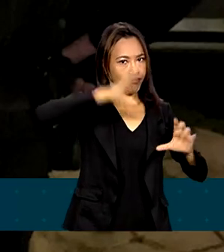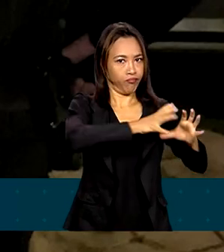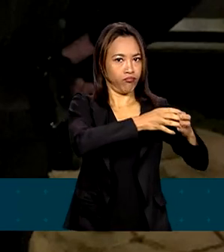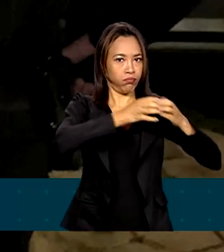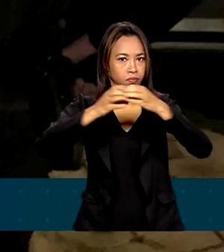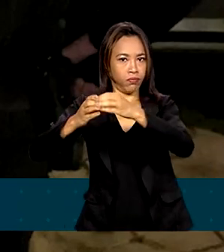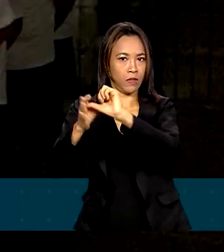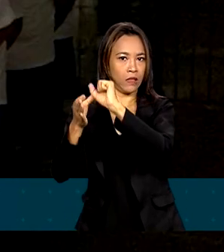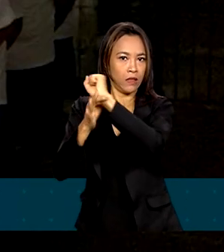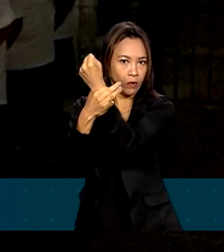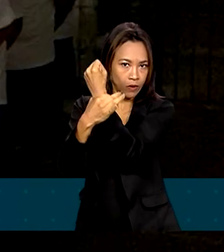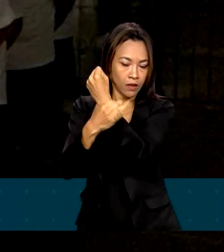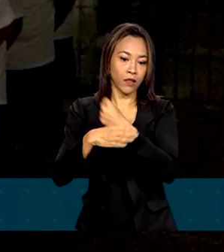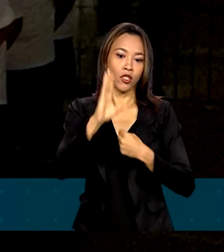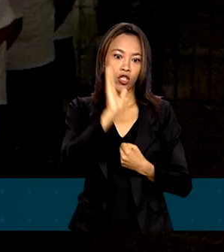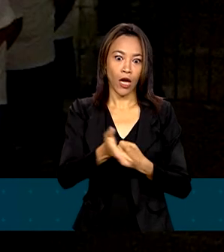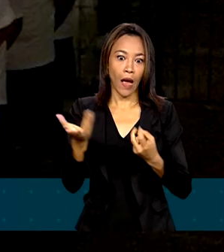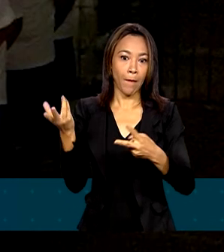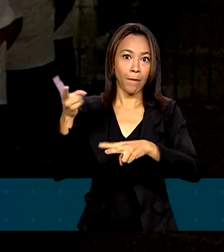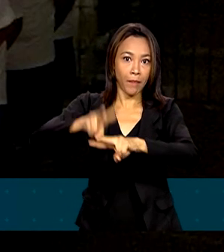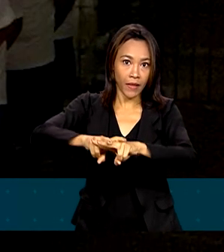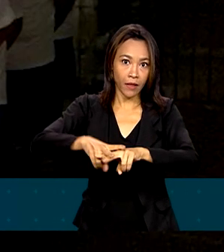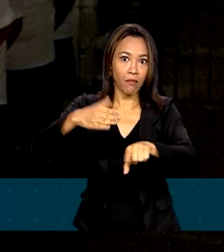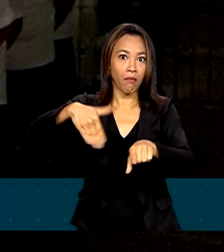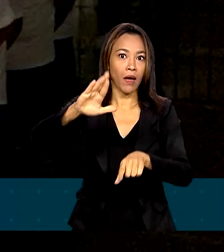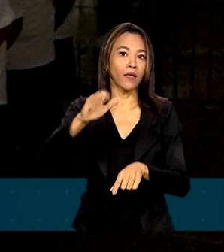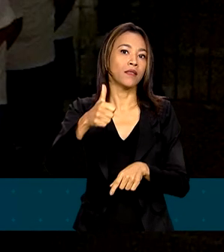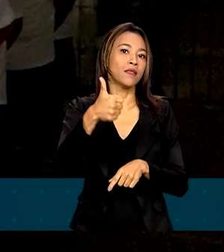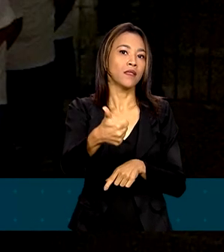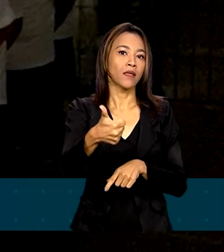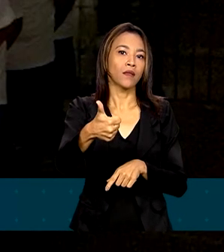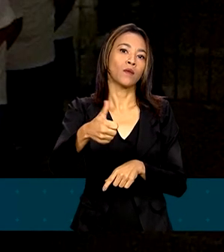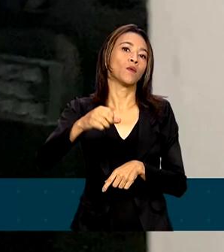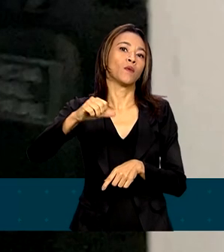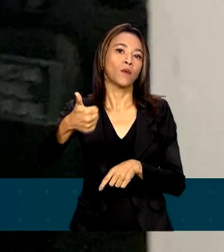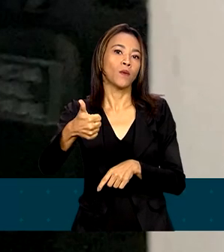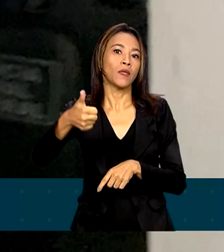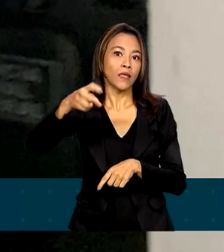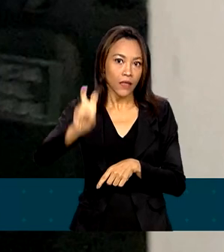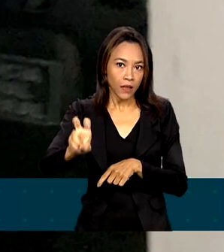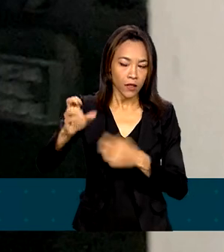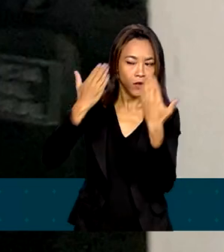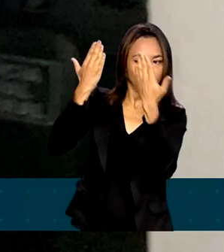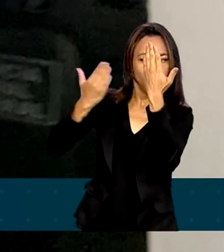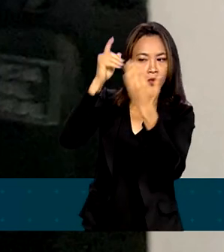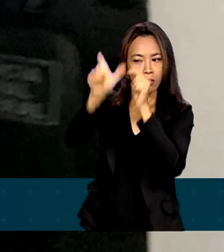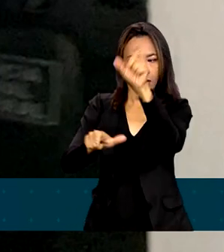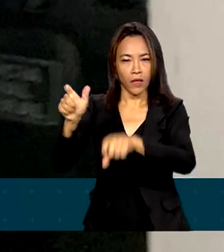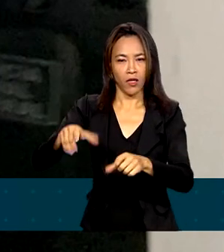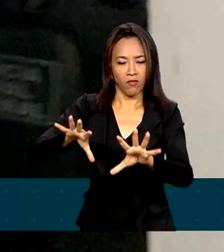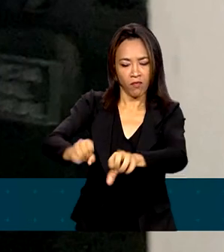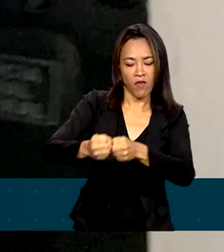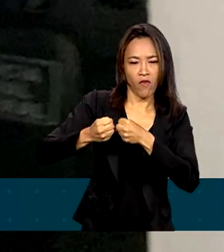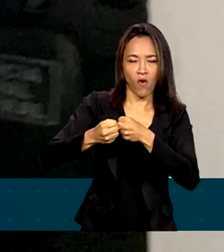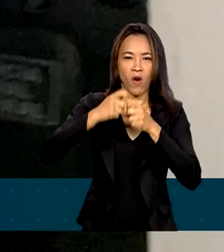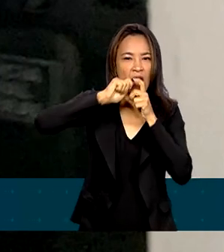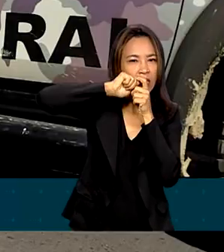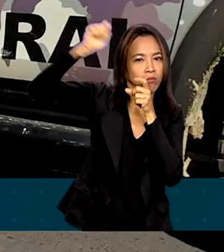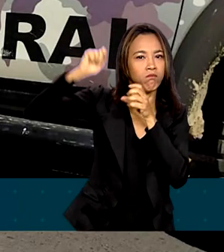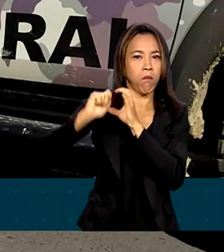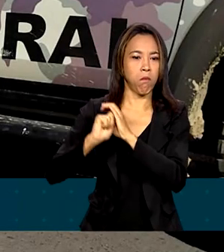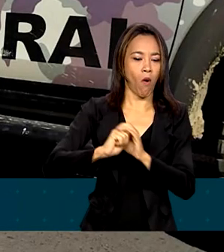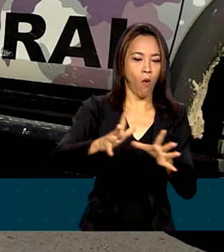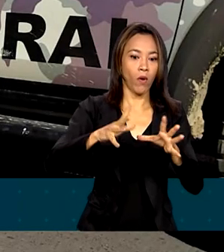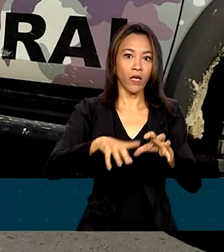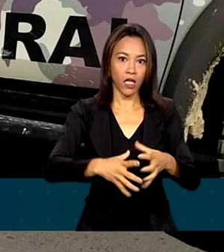conseguiram prender mais de 115 suspeitos, a prender armas de fogo, artefatos explosivos e